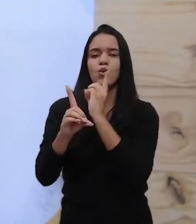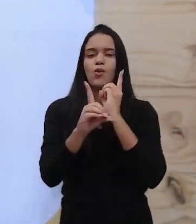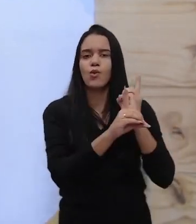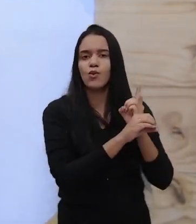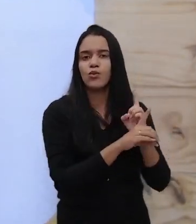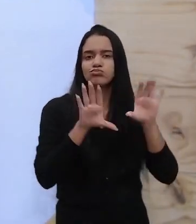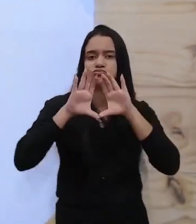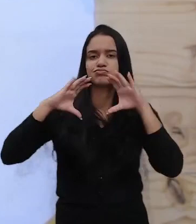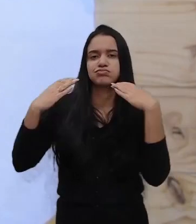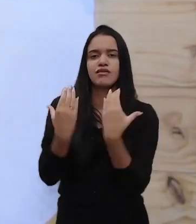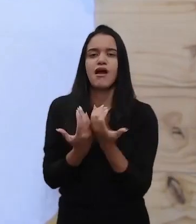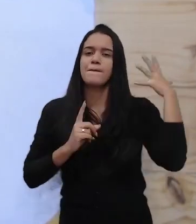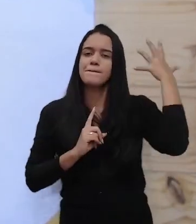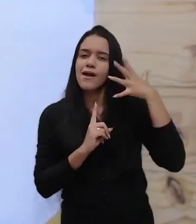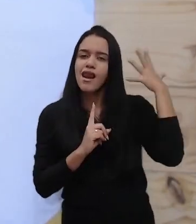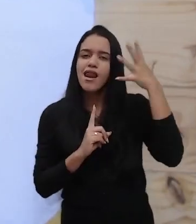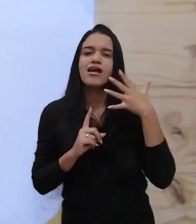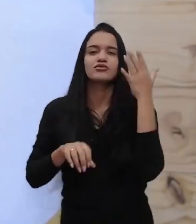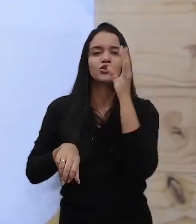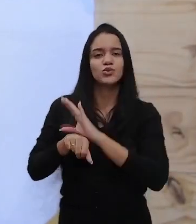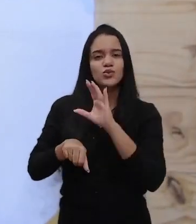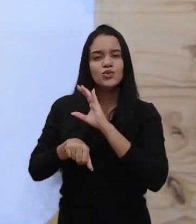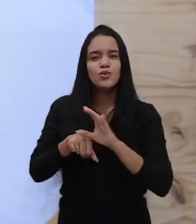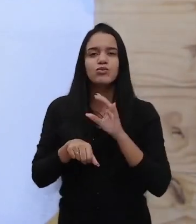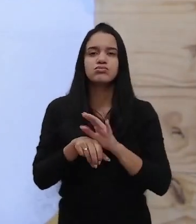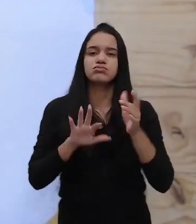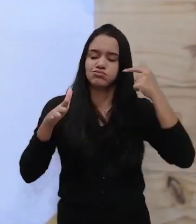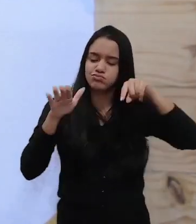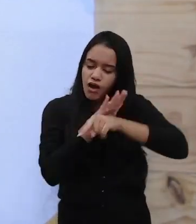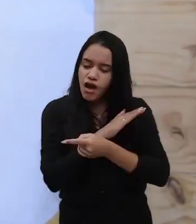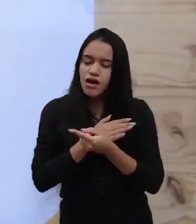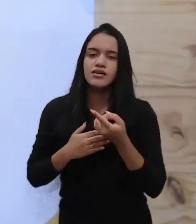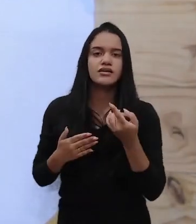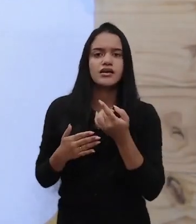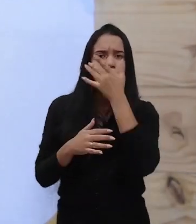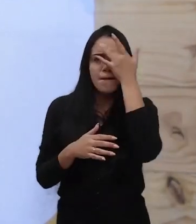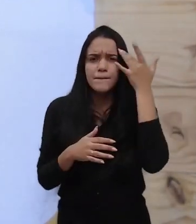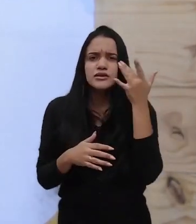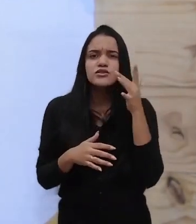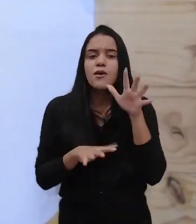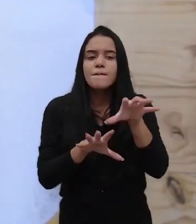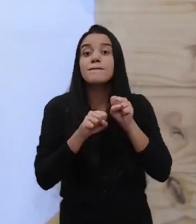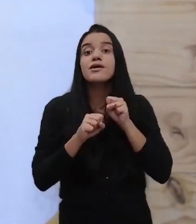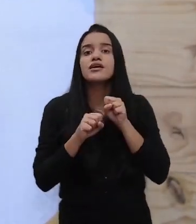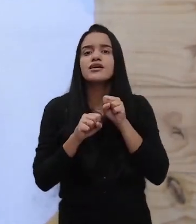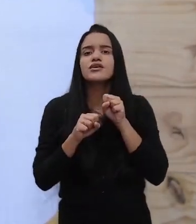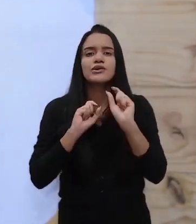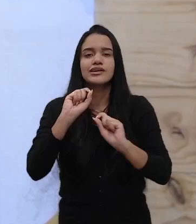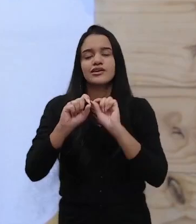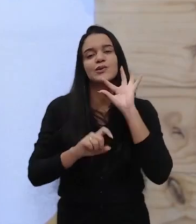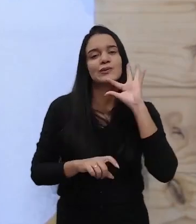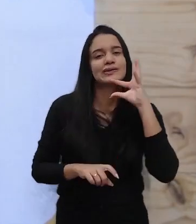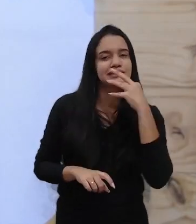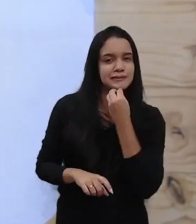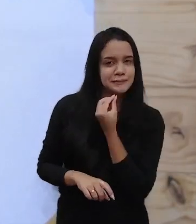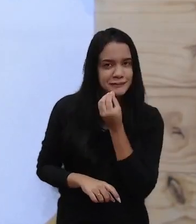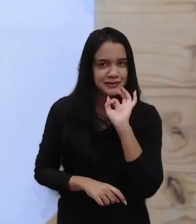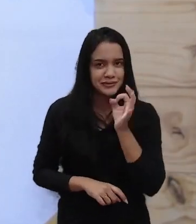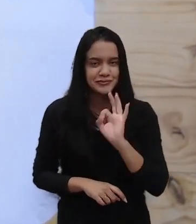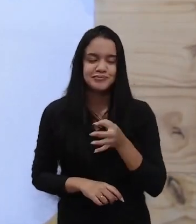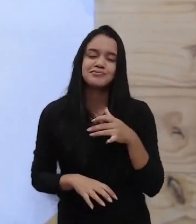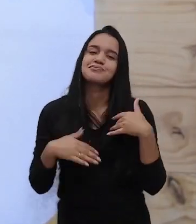de congressos, de palestras, faça cursos. Se aprimore, uma coisa que ninguém pode arrancar de você é o conhecimento, tá bom?